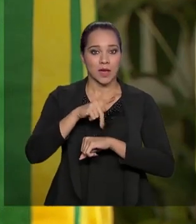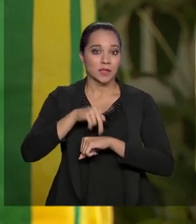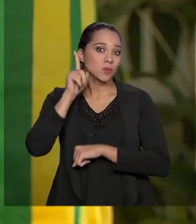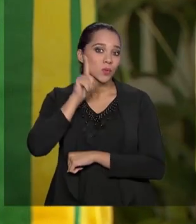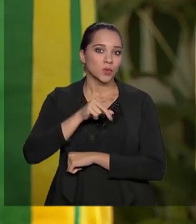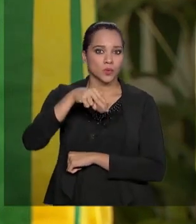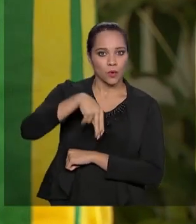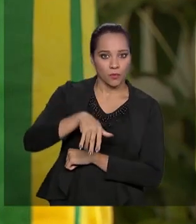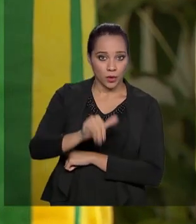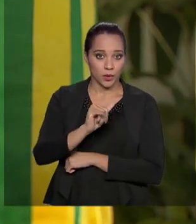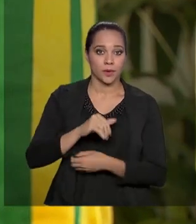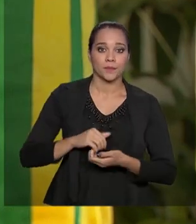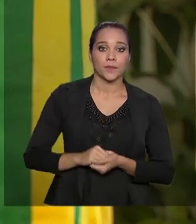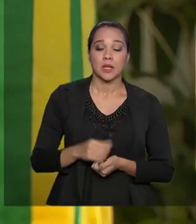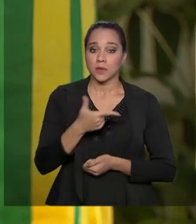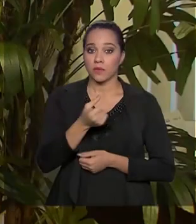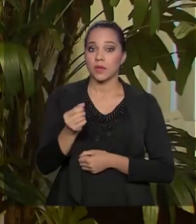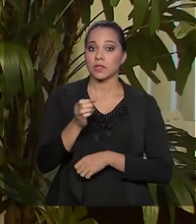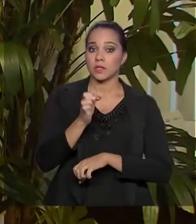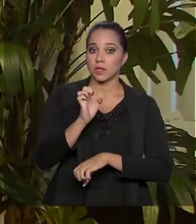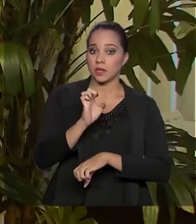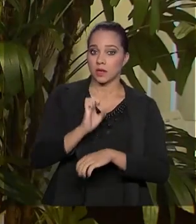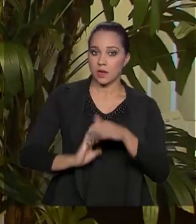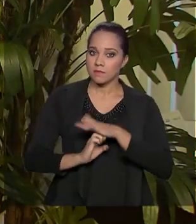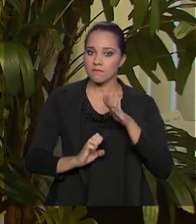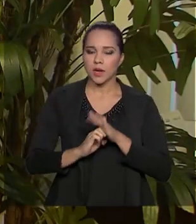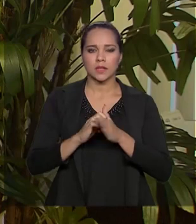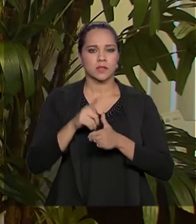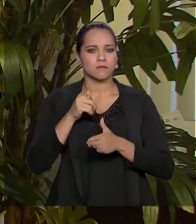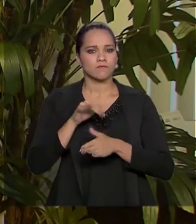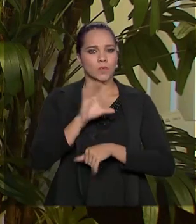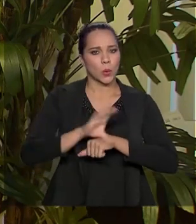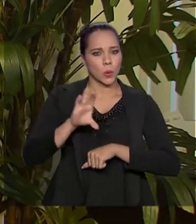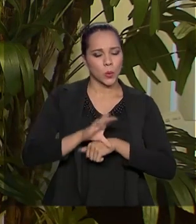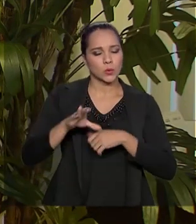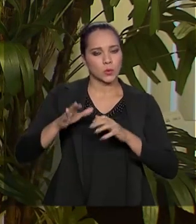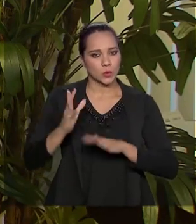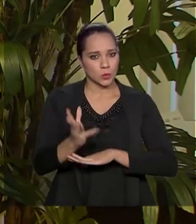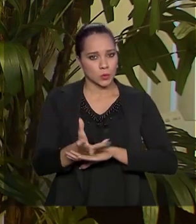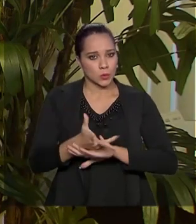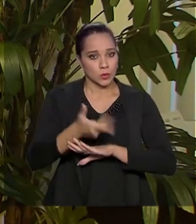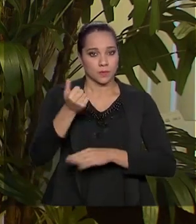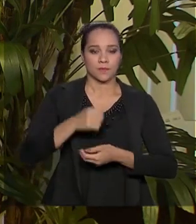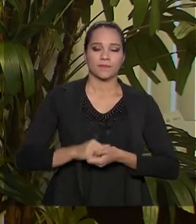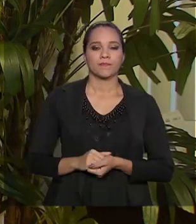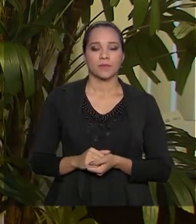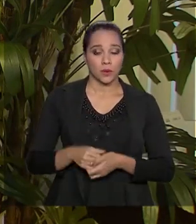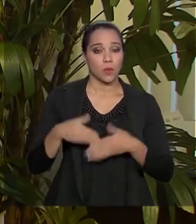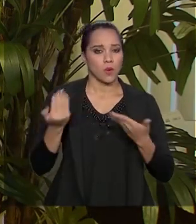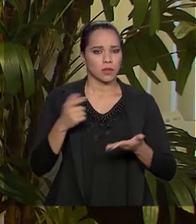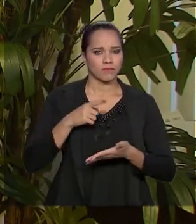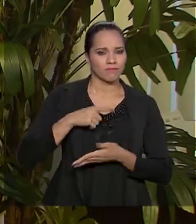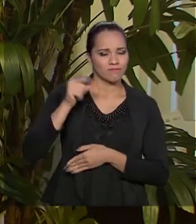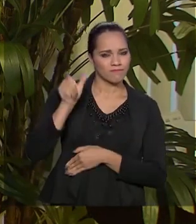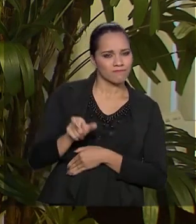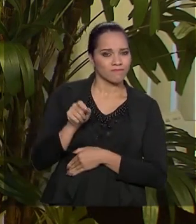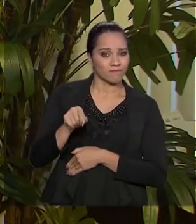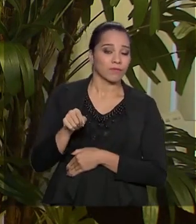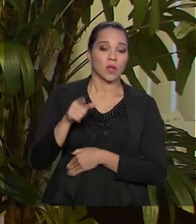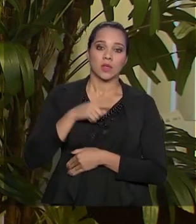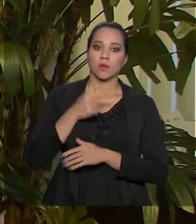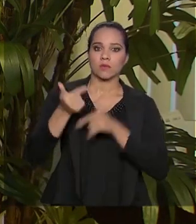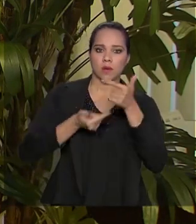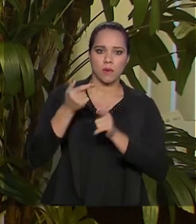receberão treinamento de gestão de negócios com especialistas americanos. Quando elas estão lá, envolve um trabalho muito